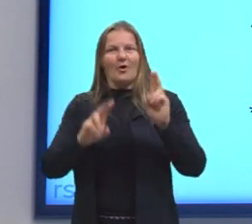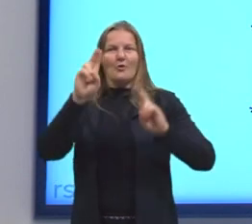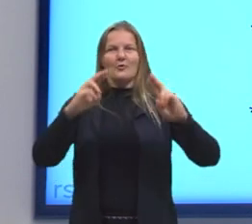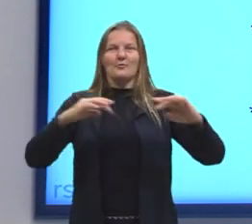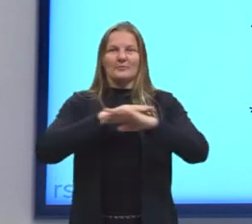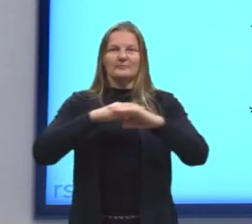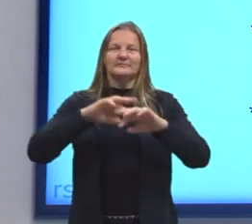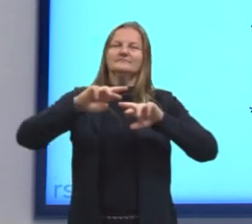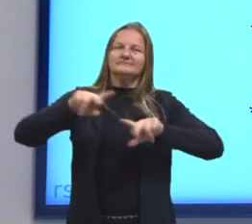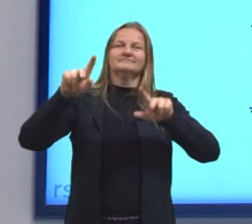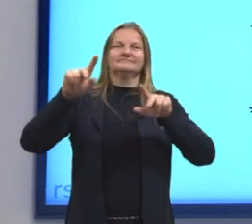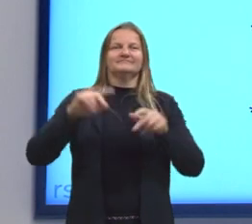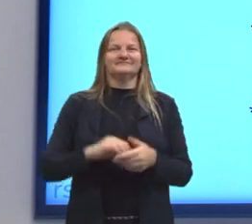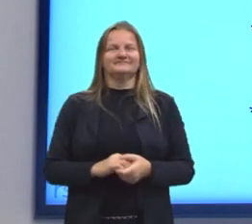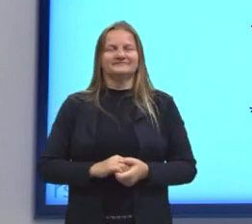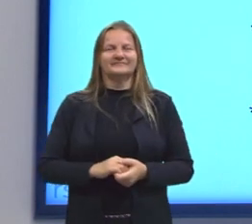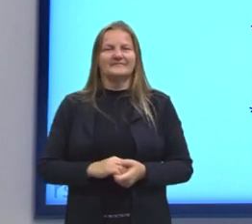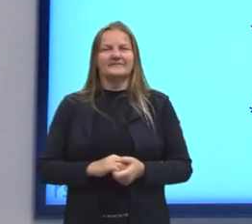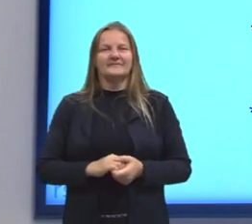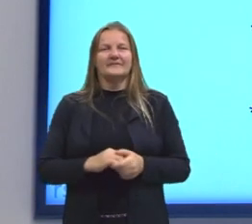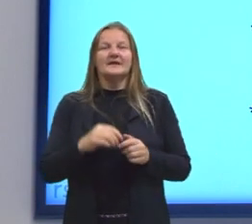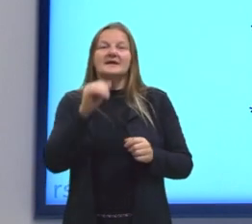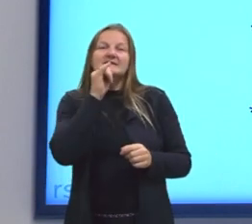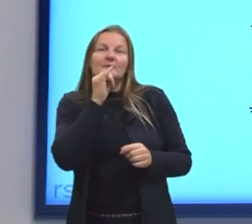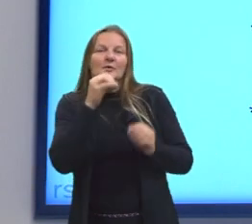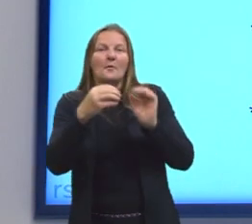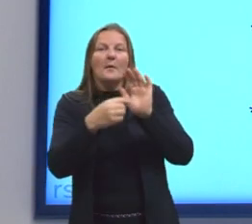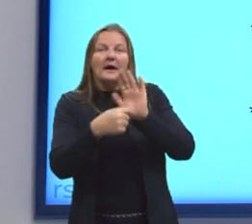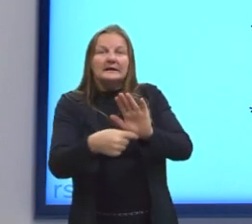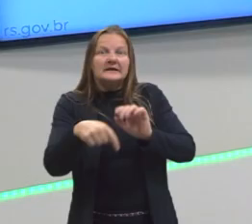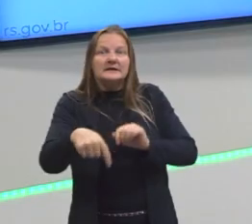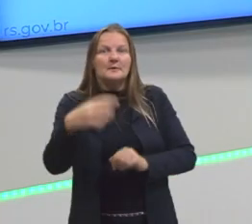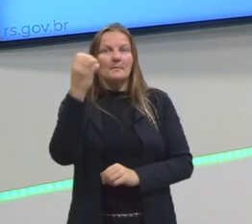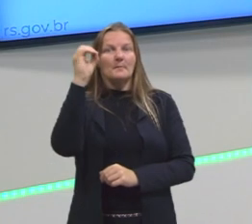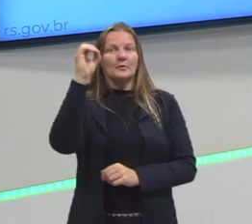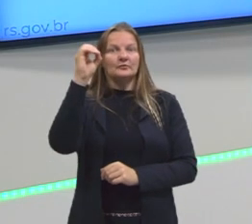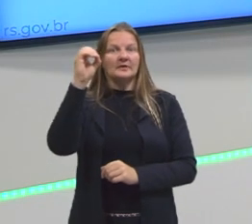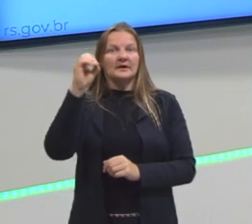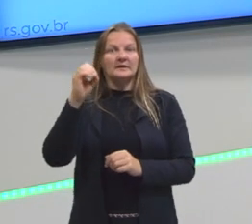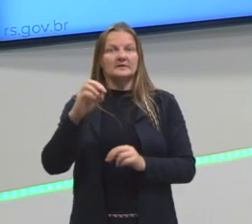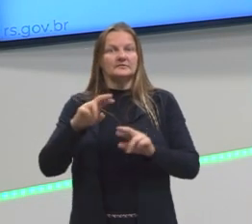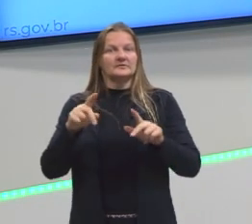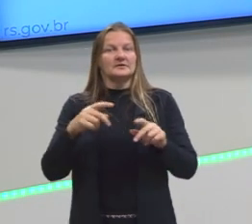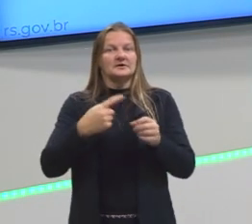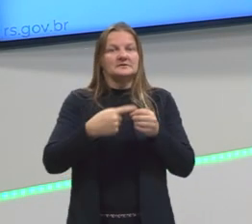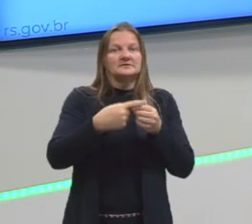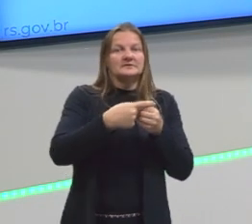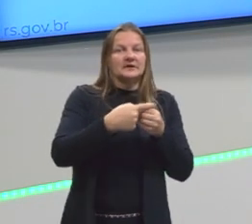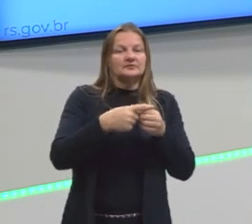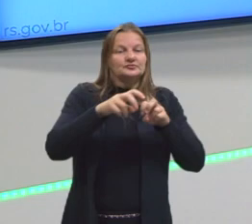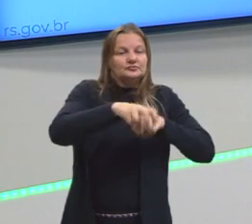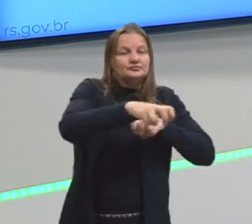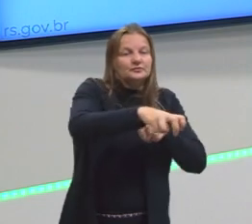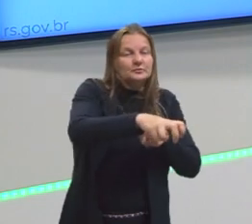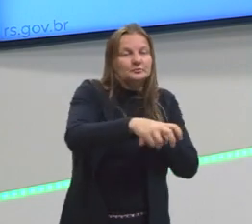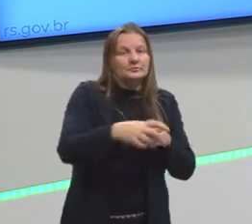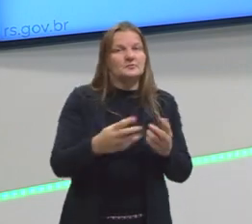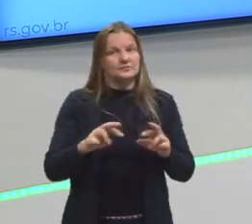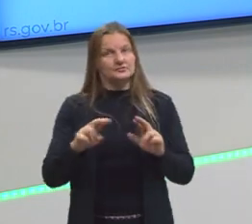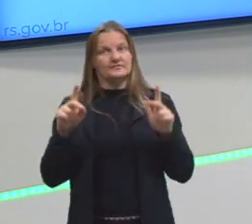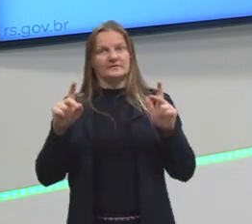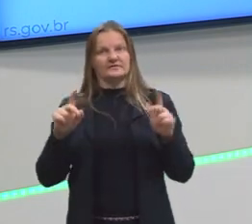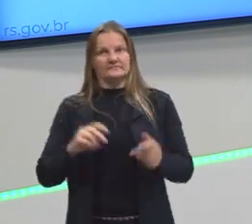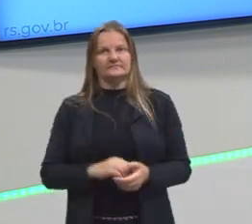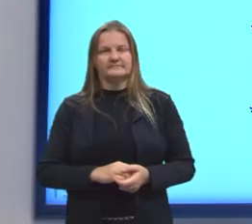Uma manifestação cultural de Porto Alegre vai ser diferente de uma manifestação cultural de uma cidade do interior. Óbvio.